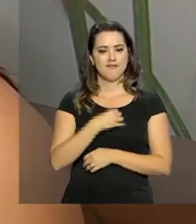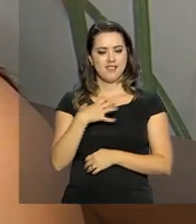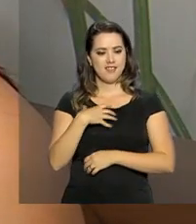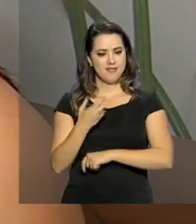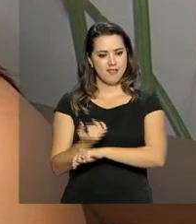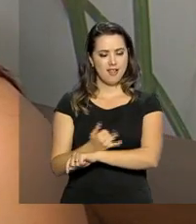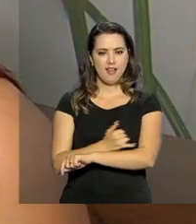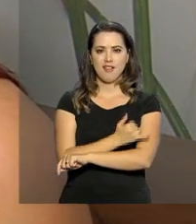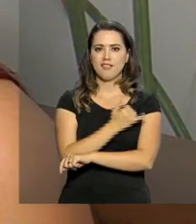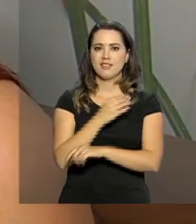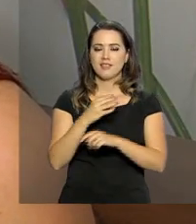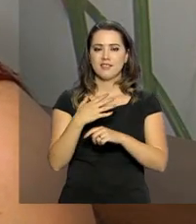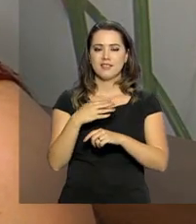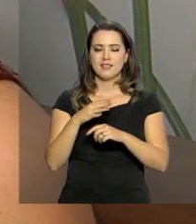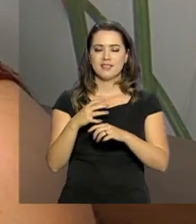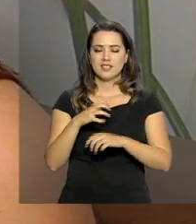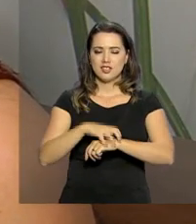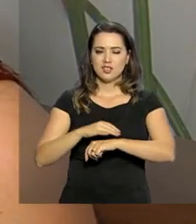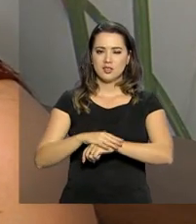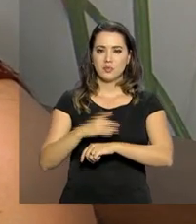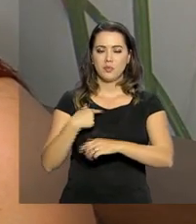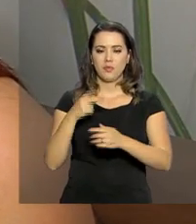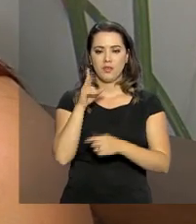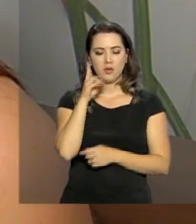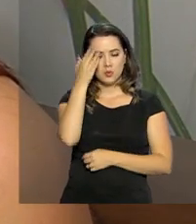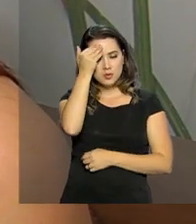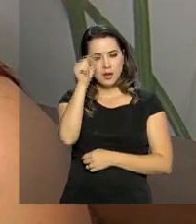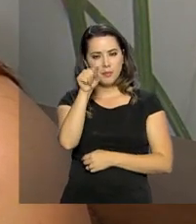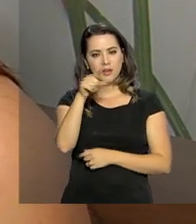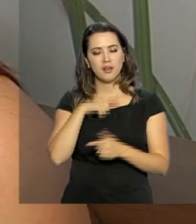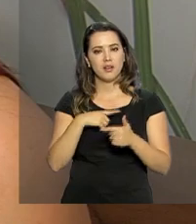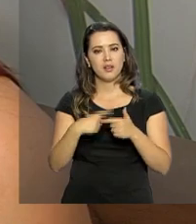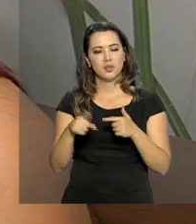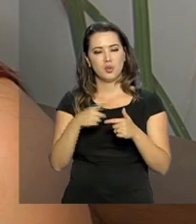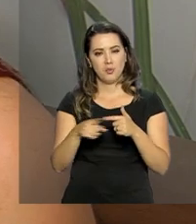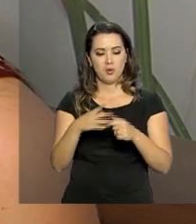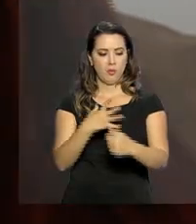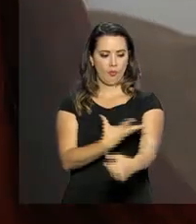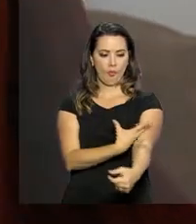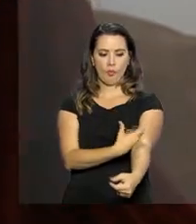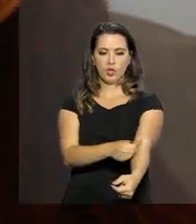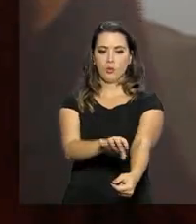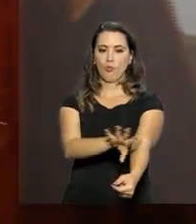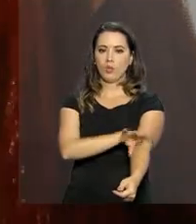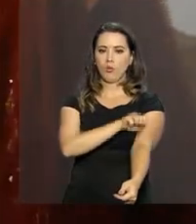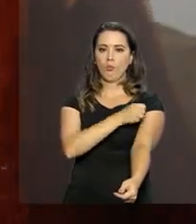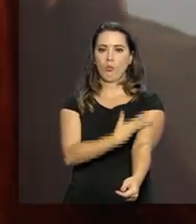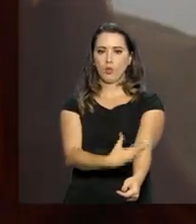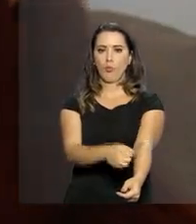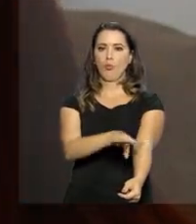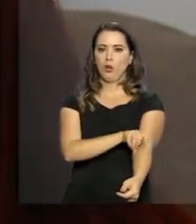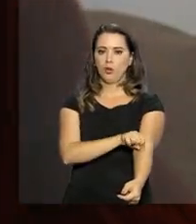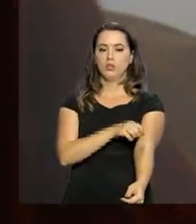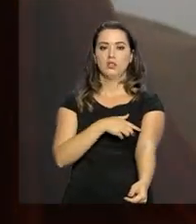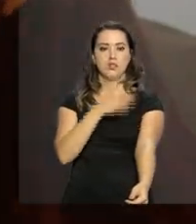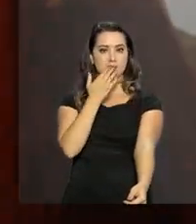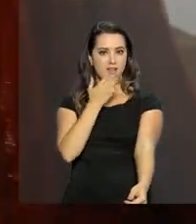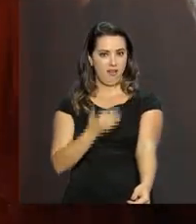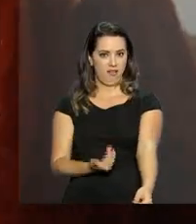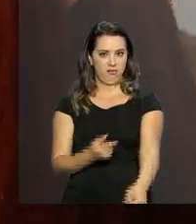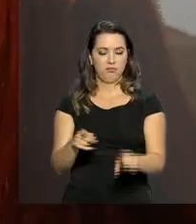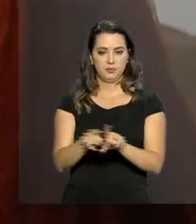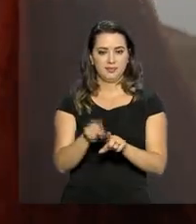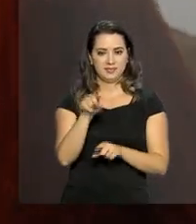imagina que ela passava todos os dias pela hemodiálise e sofria com a insuficiência renal. Uma realidade que mudou depois que ela